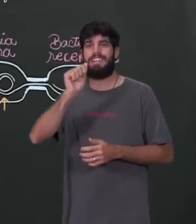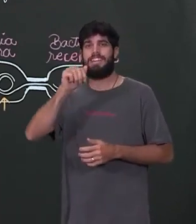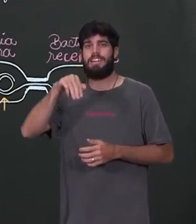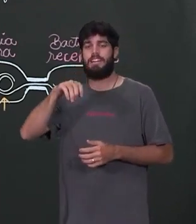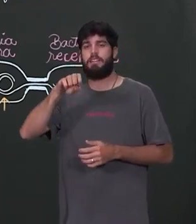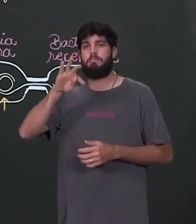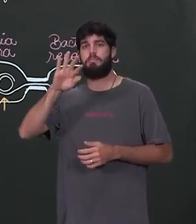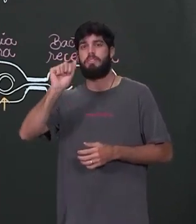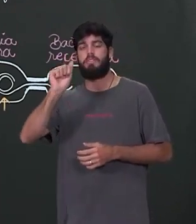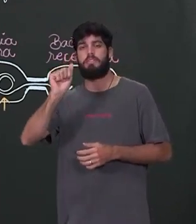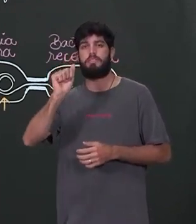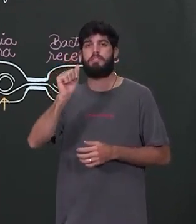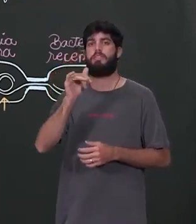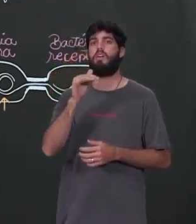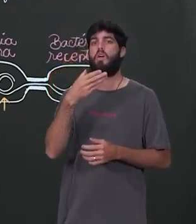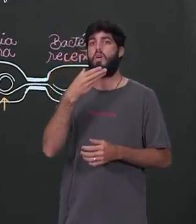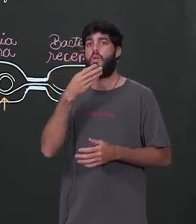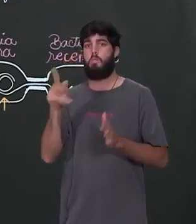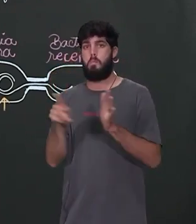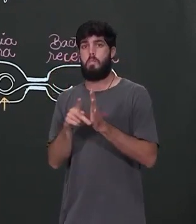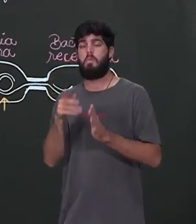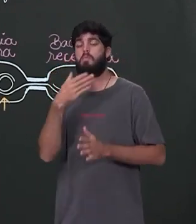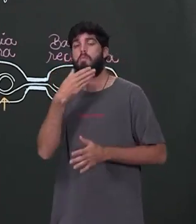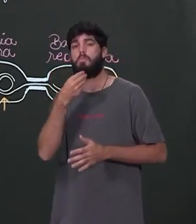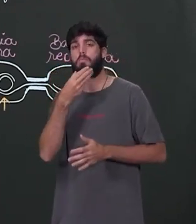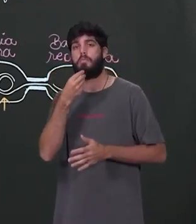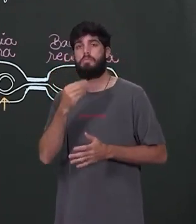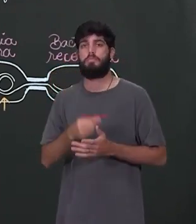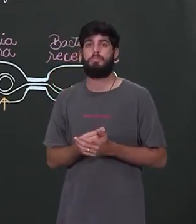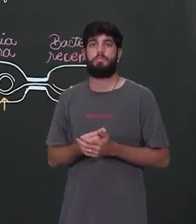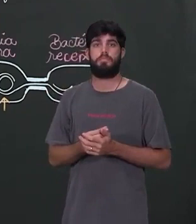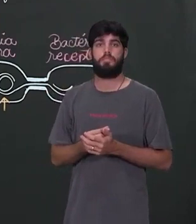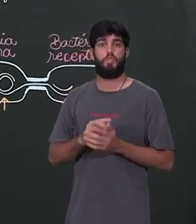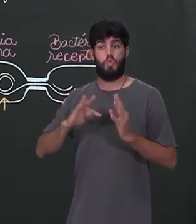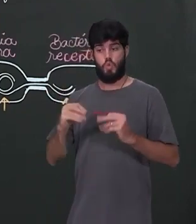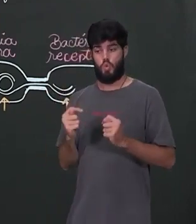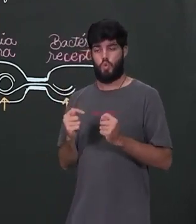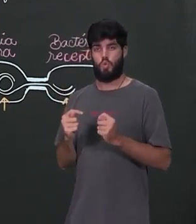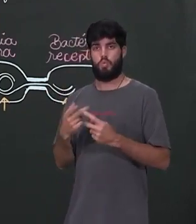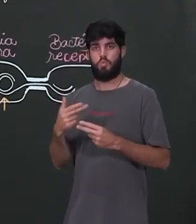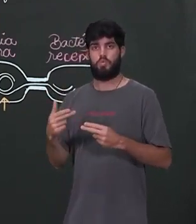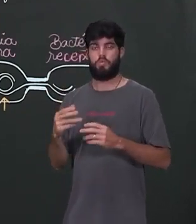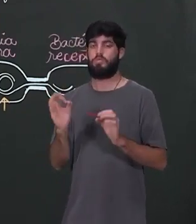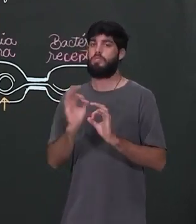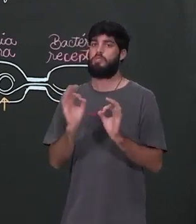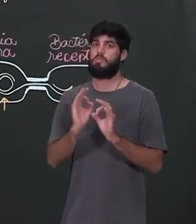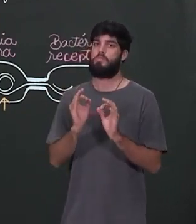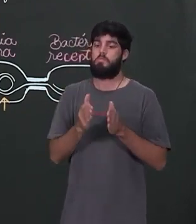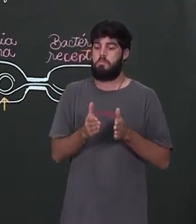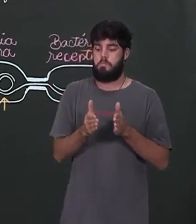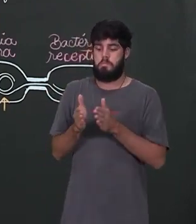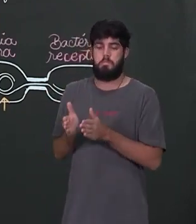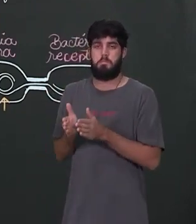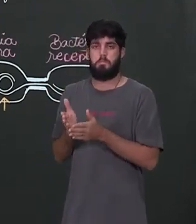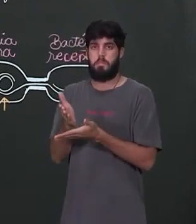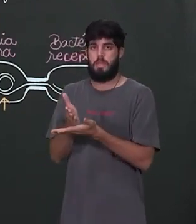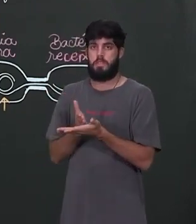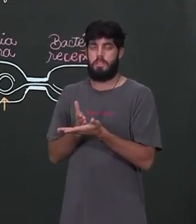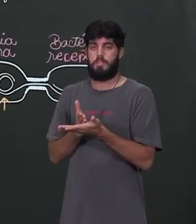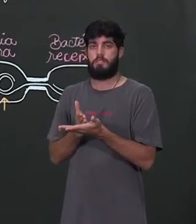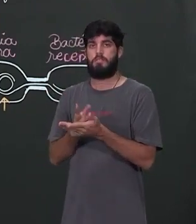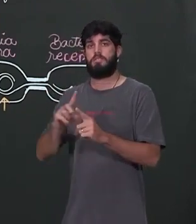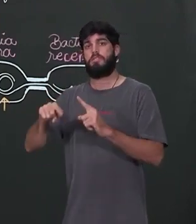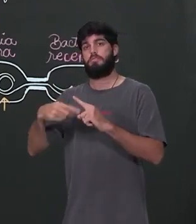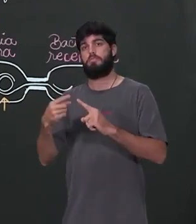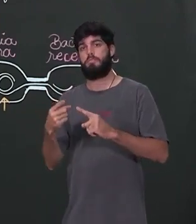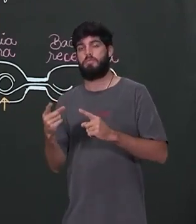um gameta masculino, ele vai carregar todo o material genético daquele ser? Não. Ele leva a metade. Para que